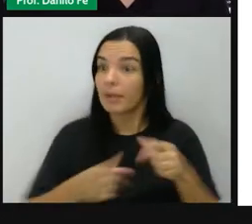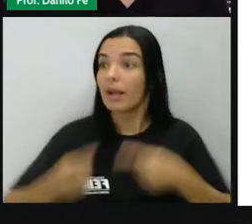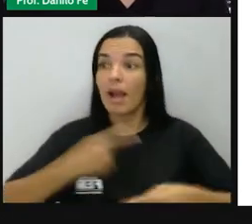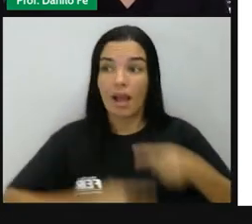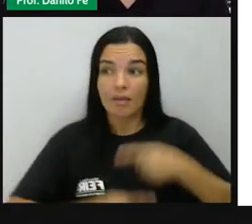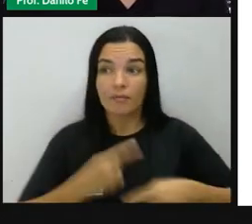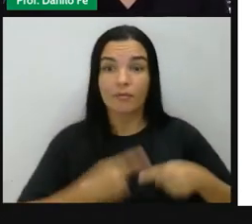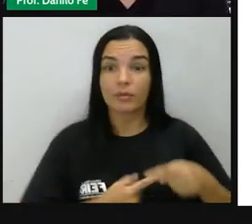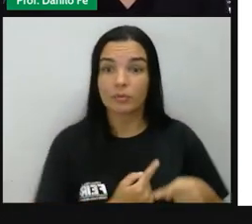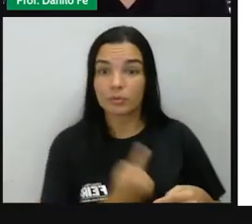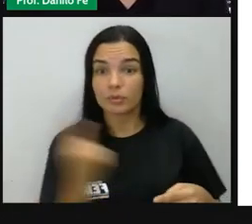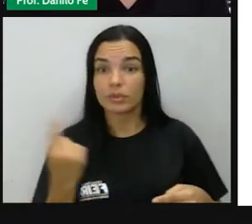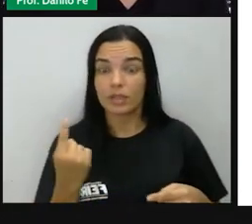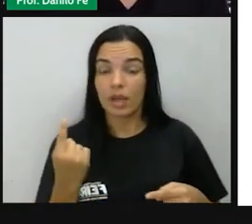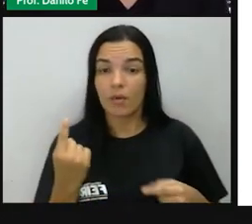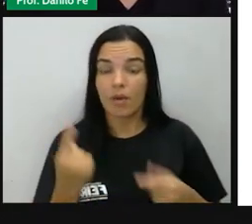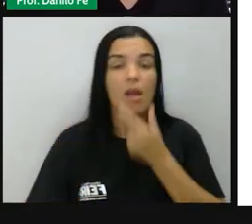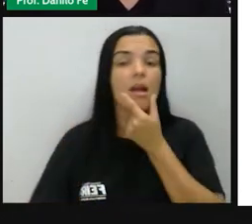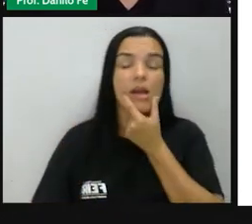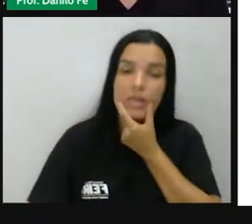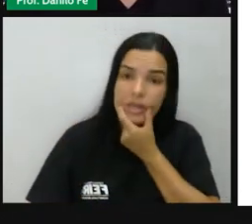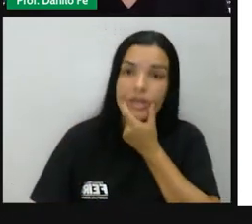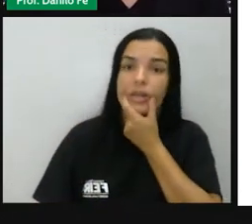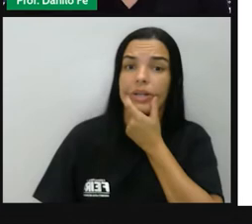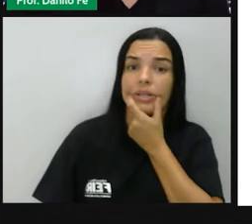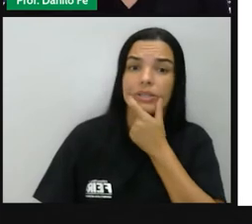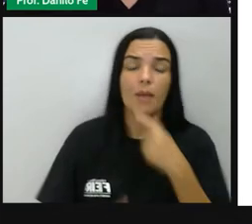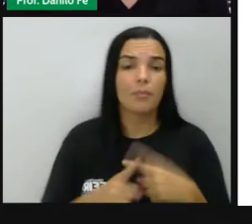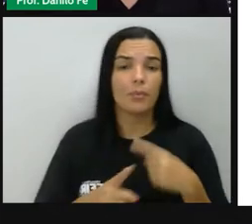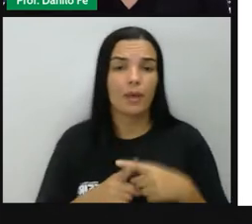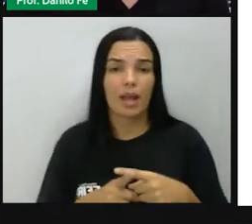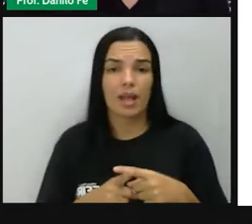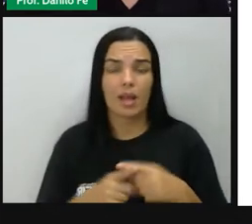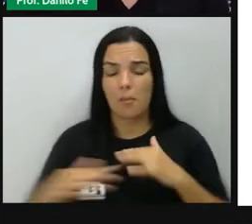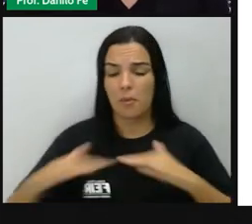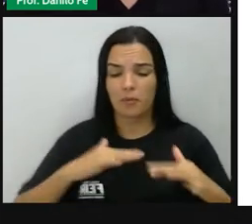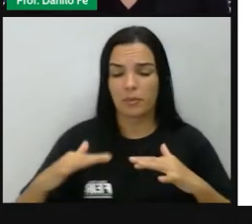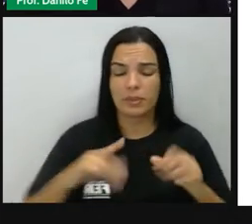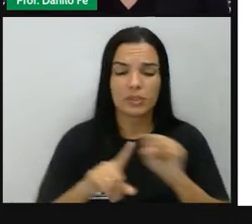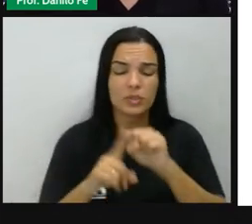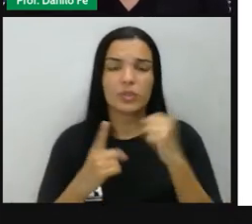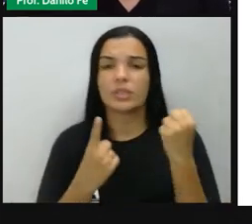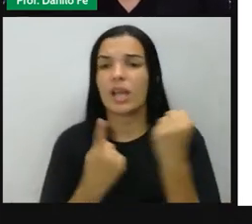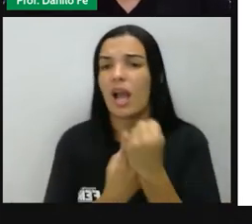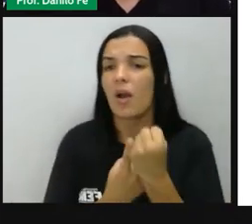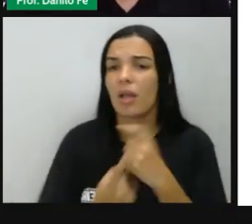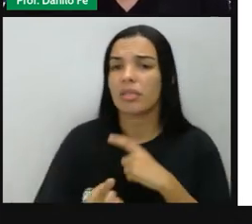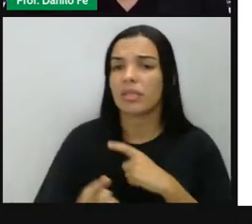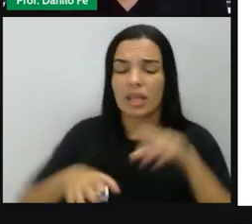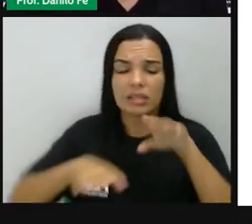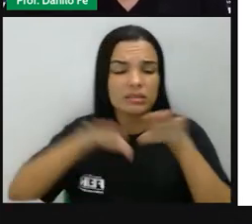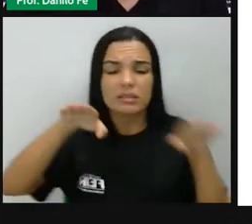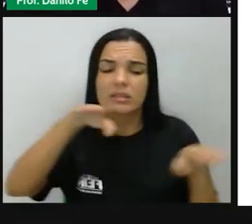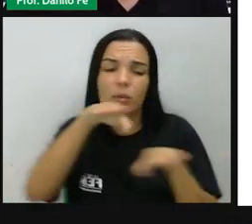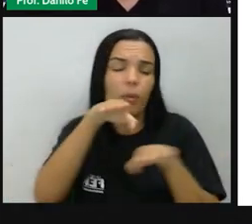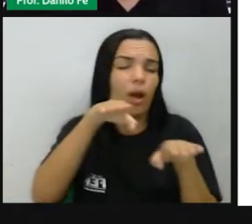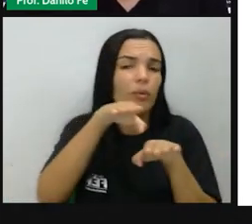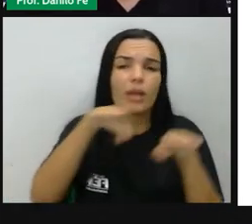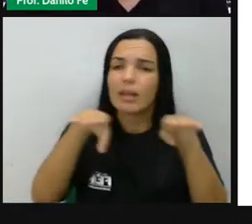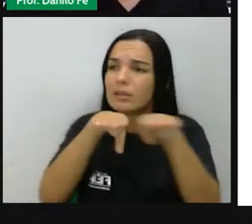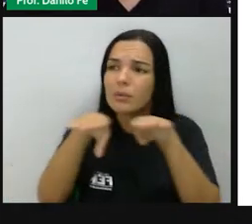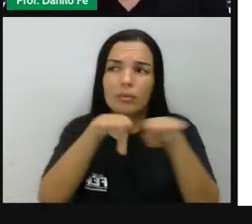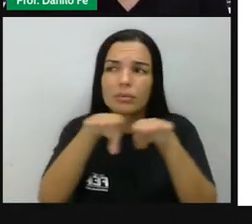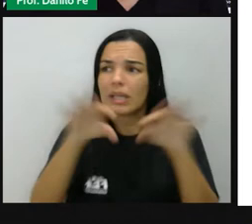Essas tensões sociais, esse mundo desigual, ele funcionava quase como uma panela de